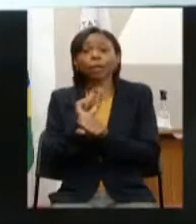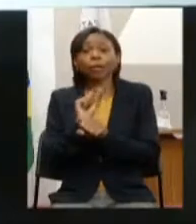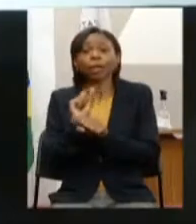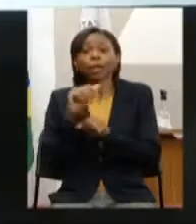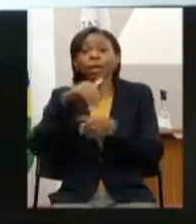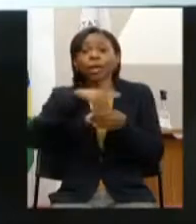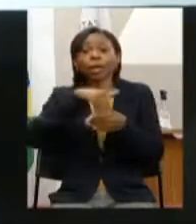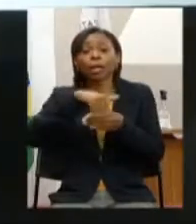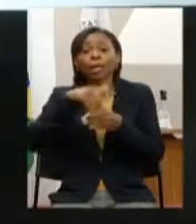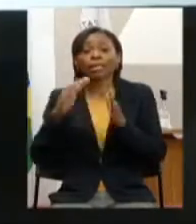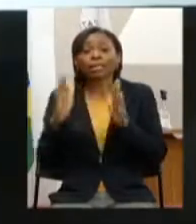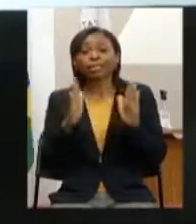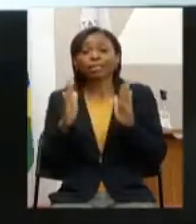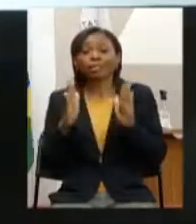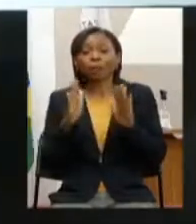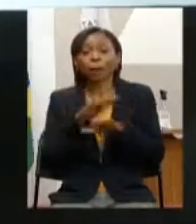essa